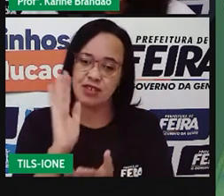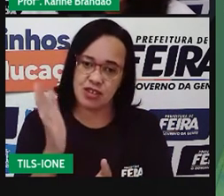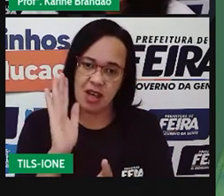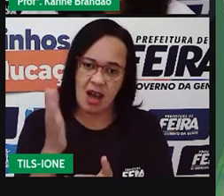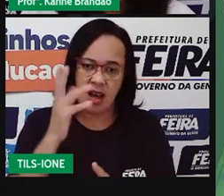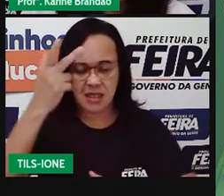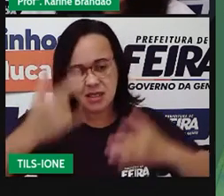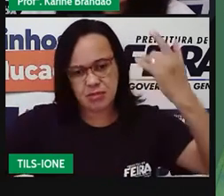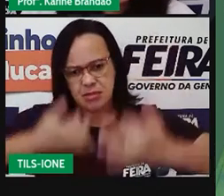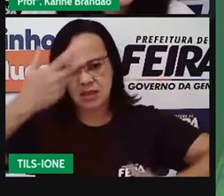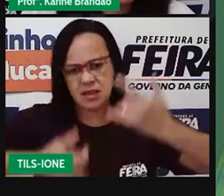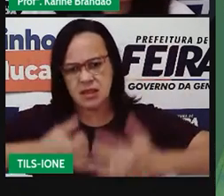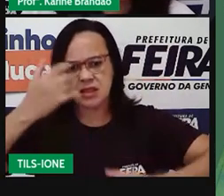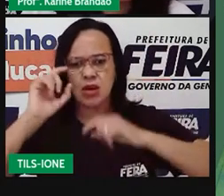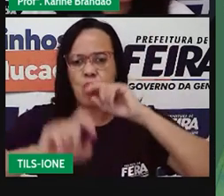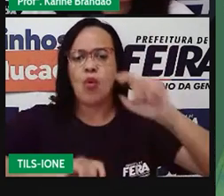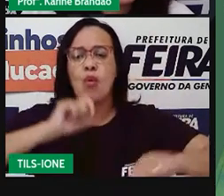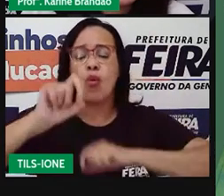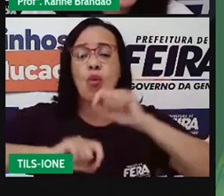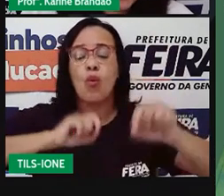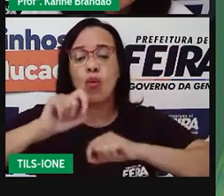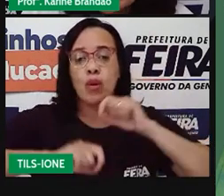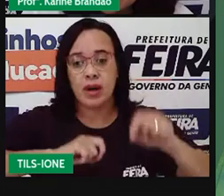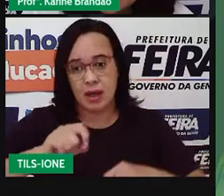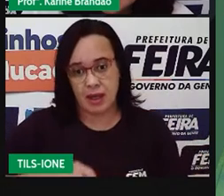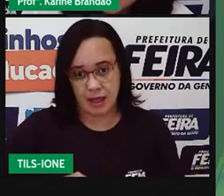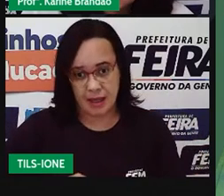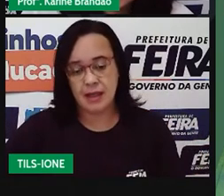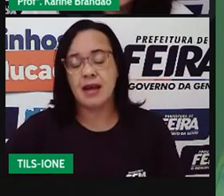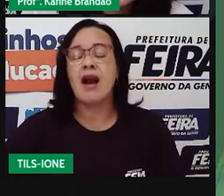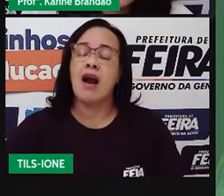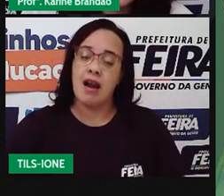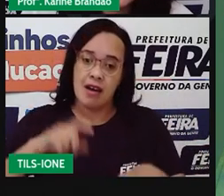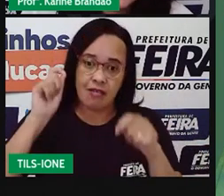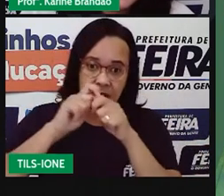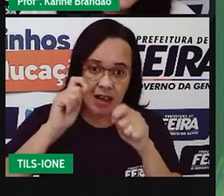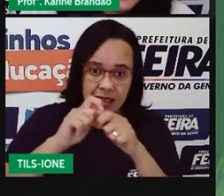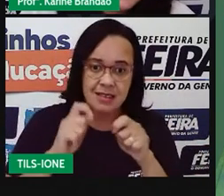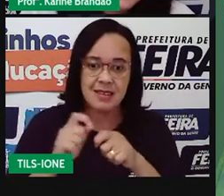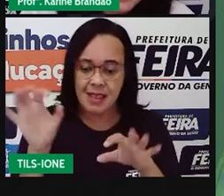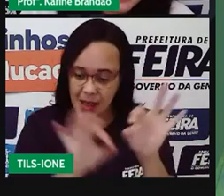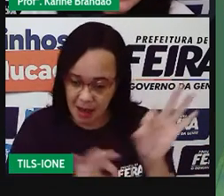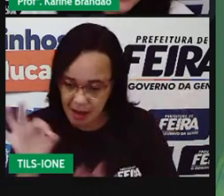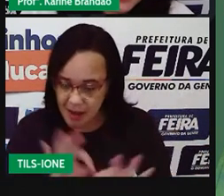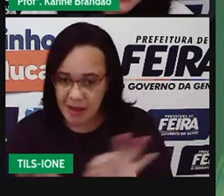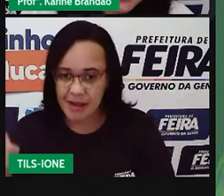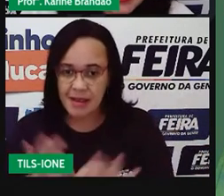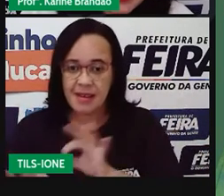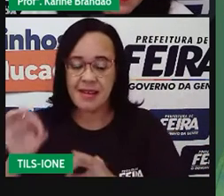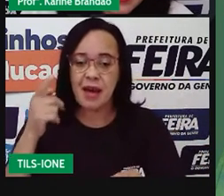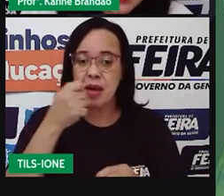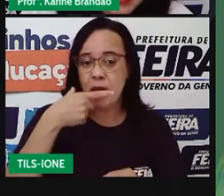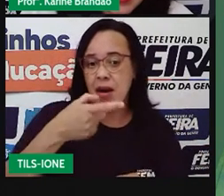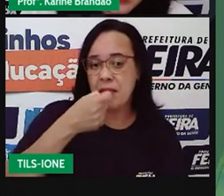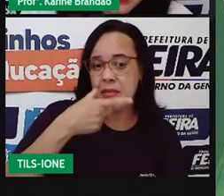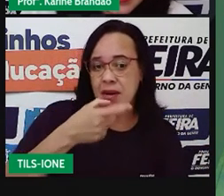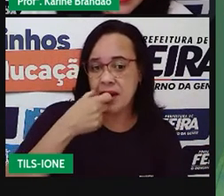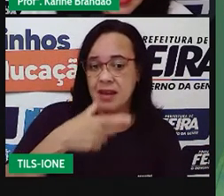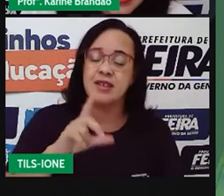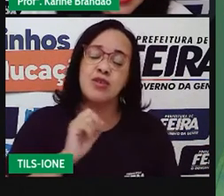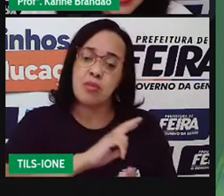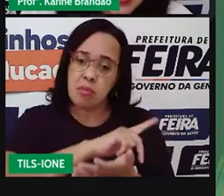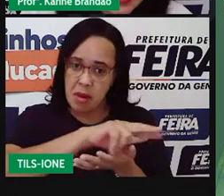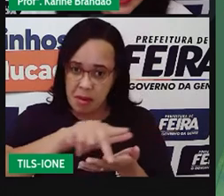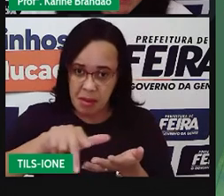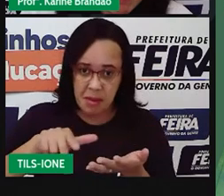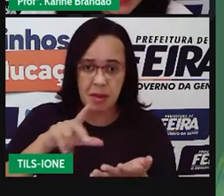a produção de medicamentos, né? Os antibióticos. Essa relação aqui, dessa bactéria que tá